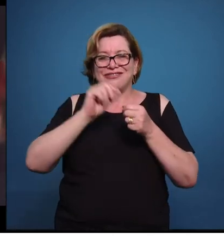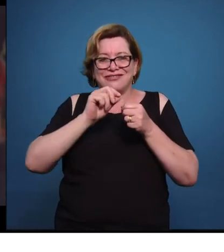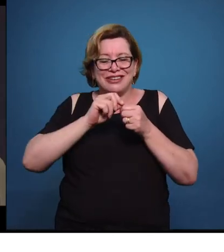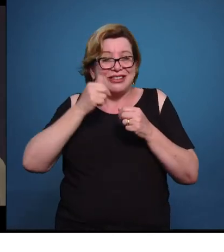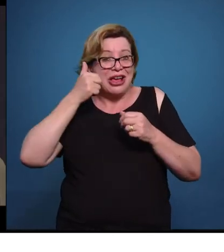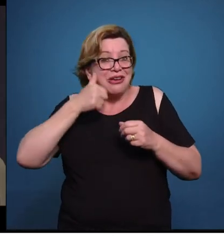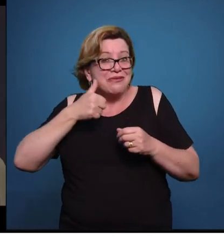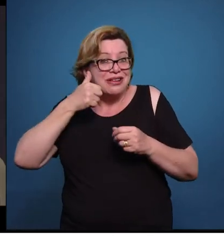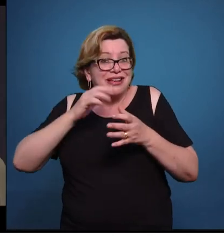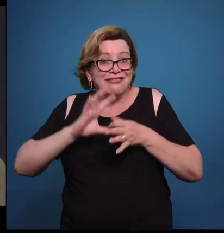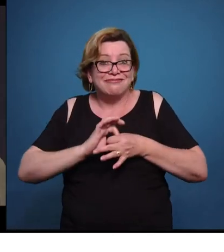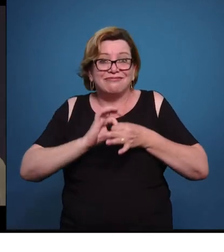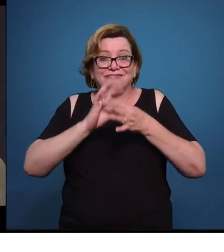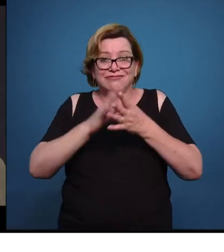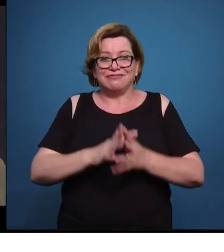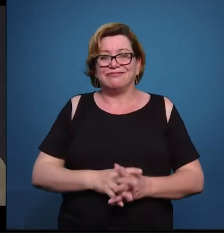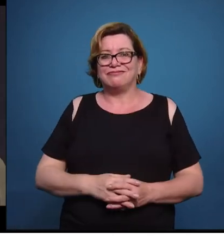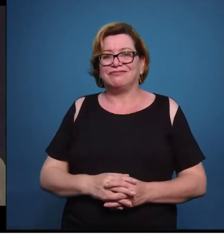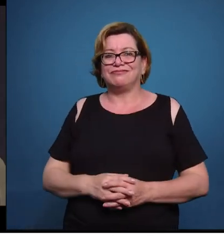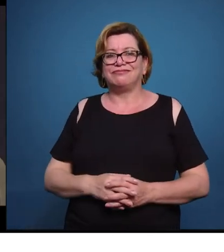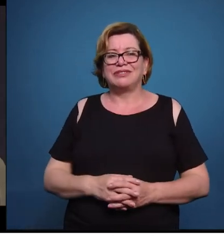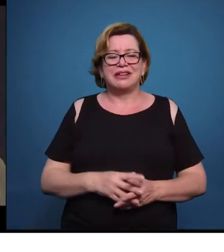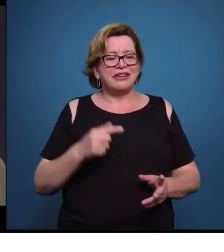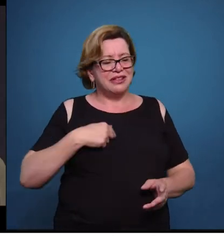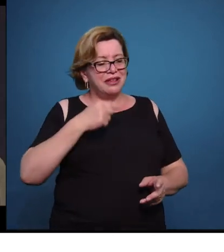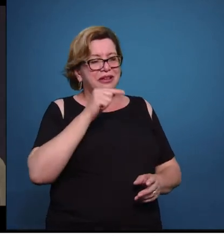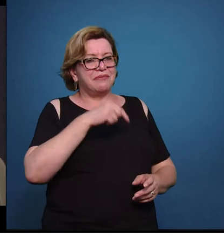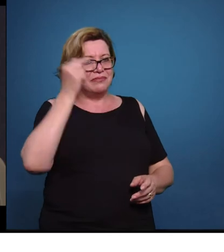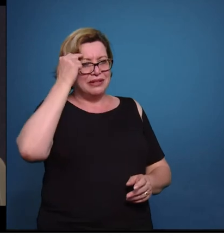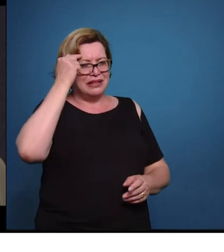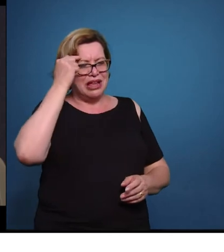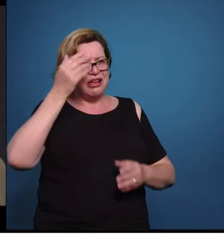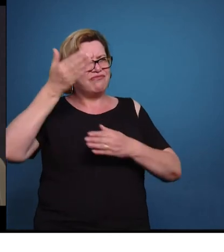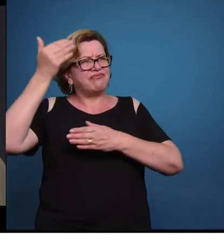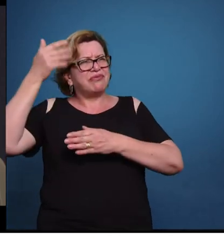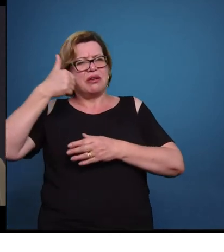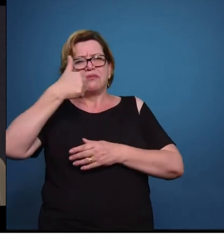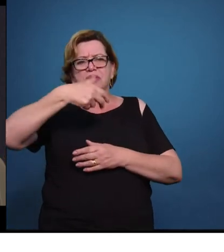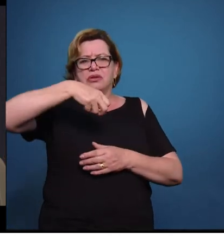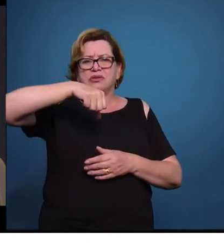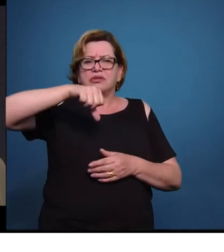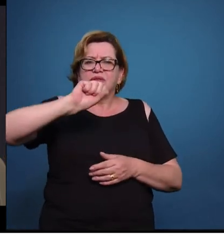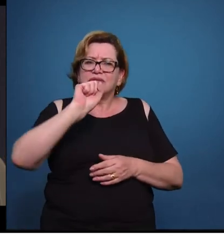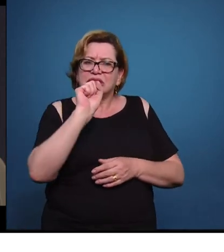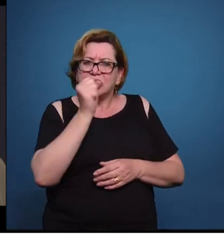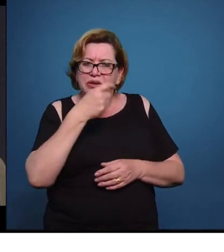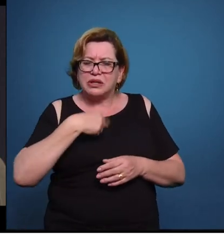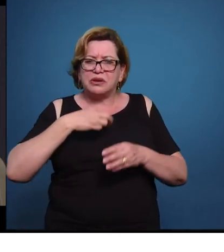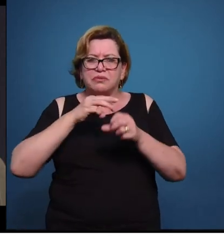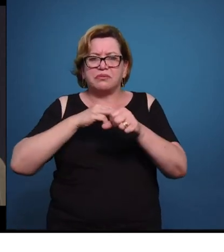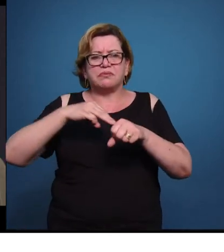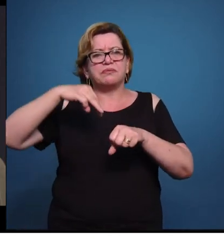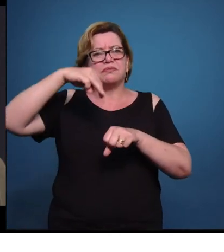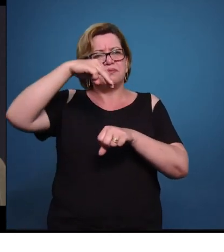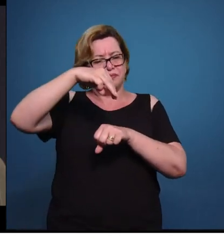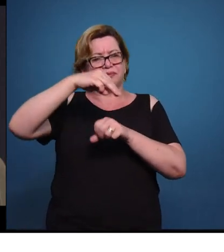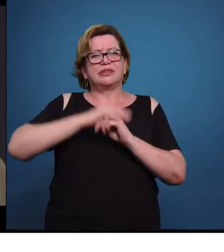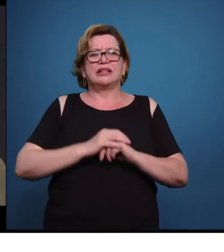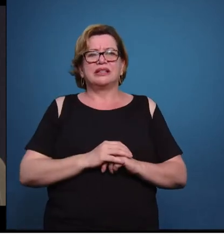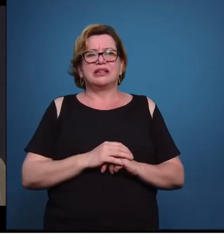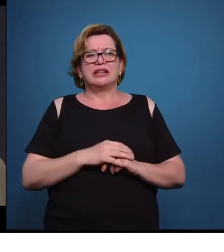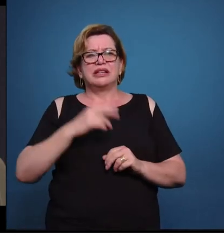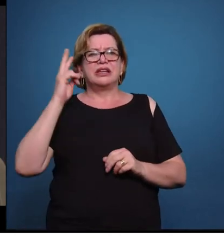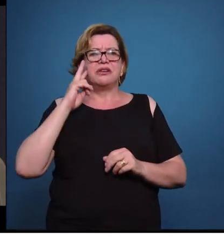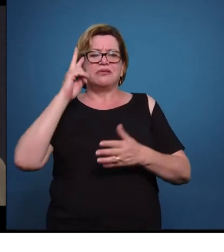emancipasse. Para você ter uma ideia, Márcio, no meu mestrado, lá em 98, eu fui conduzido pelo meu orientador a ler a